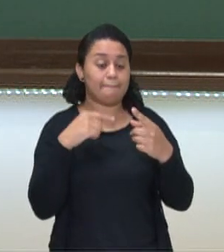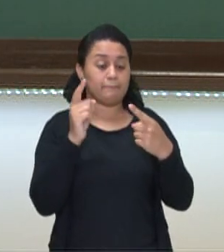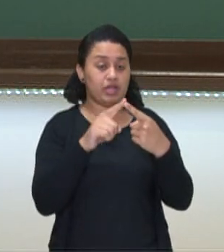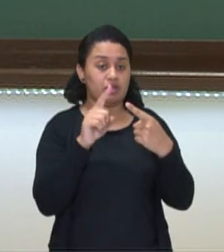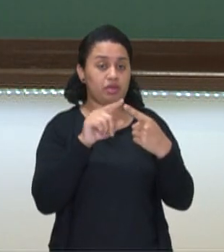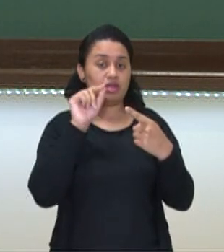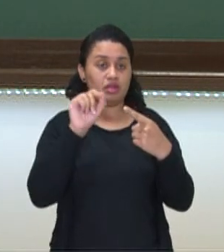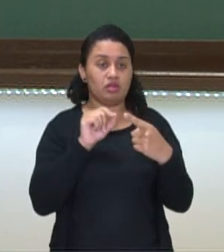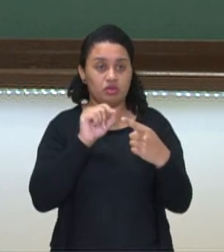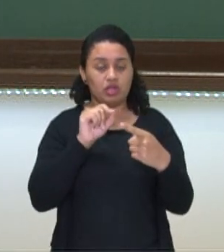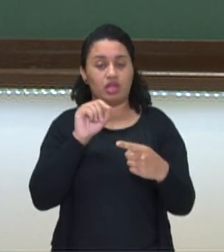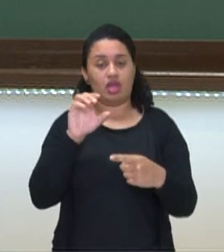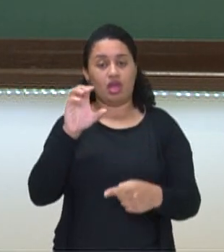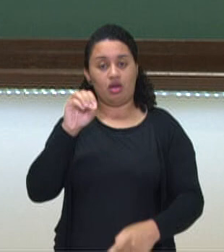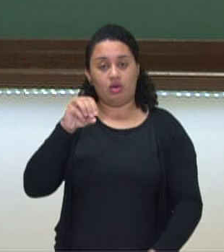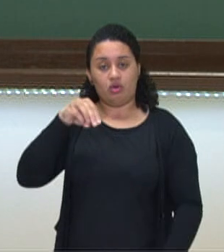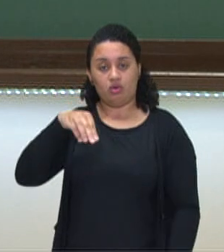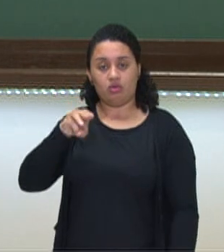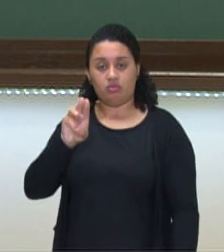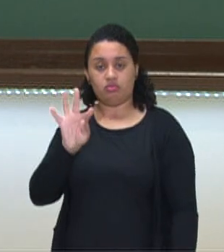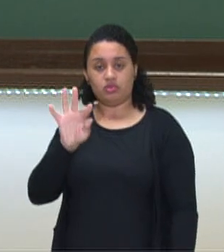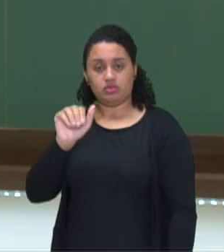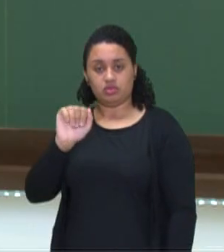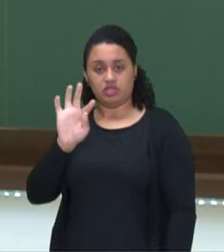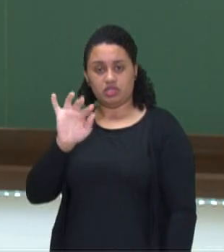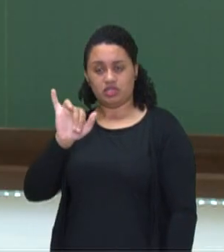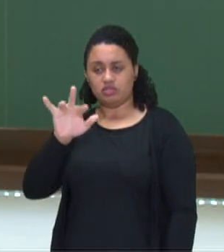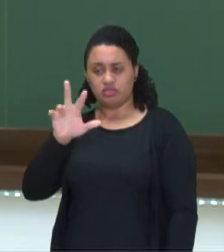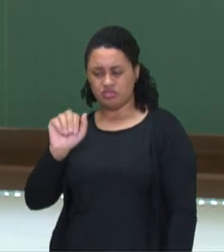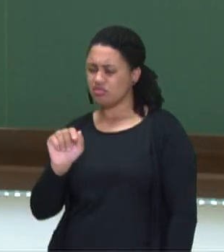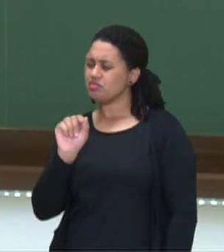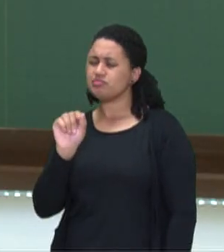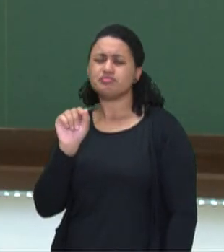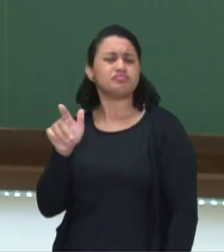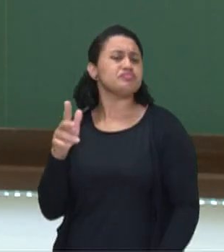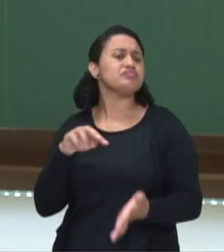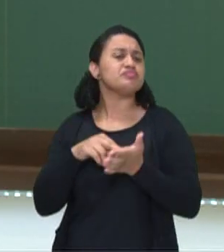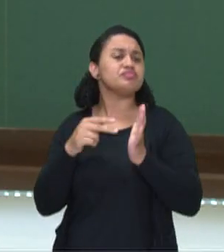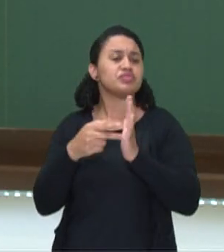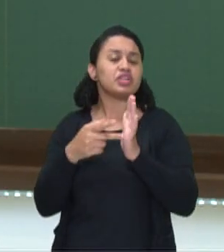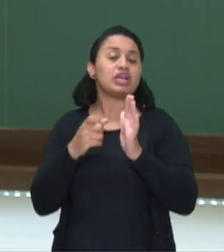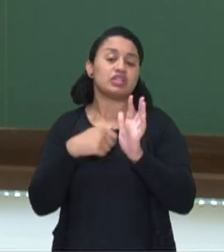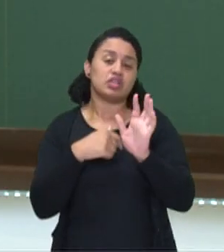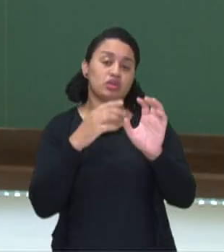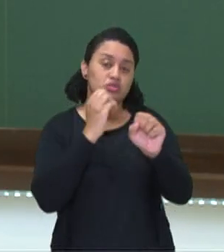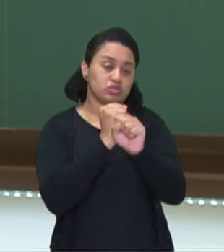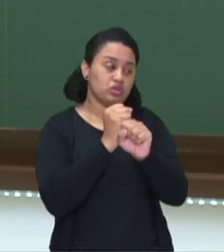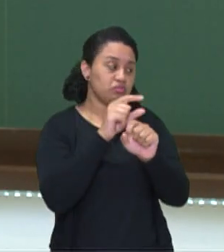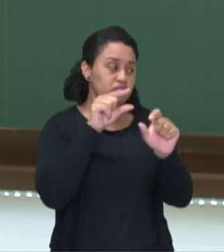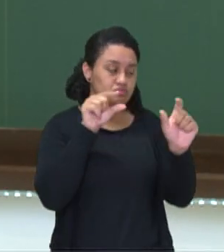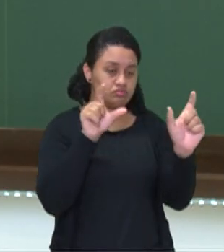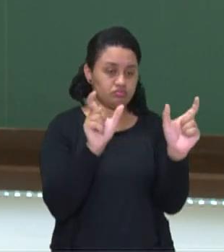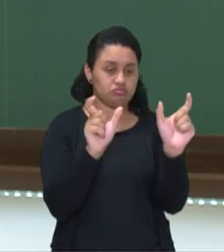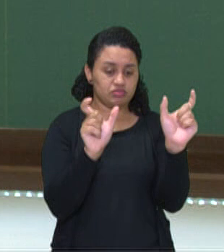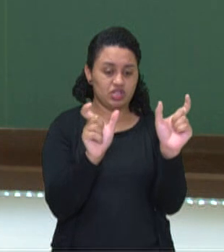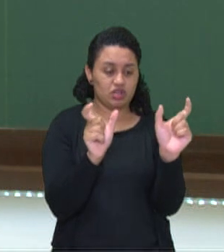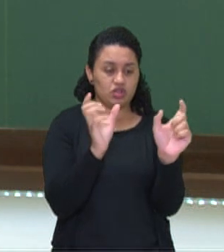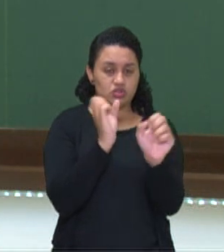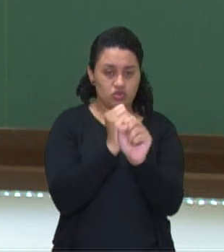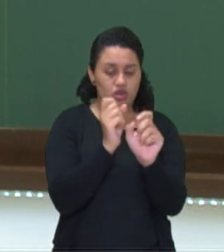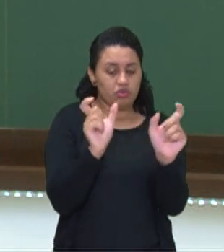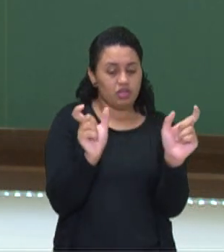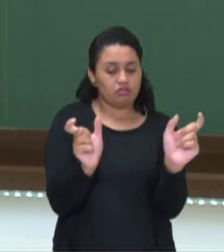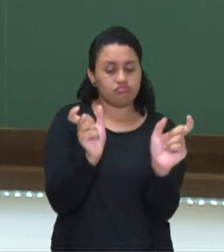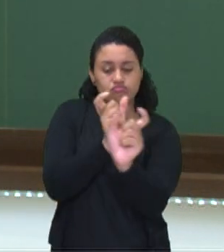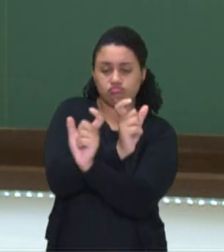ver é a propriedade comutativa. O que a propriedade comutativa diz? Tanto faz eu fazer 54 mais 30, como 30